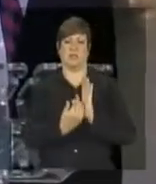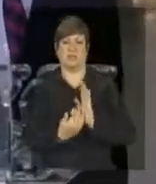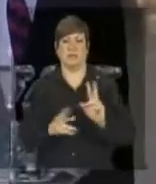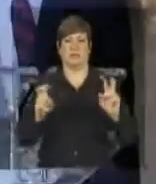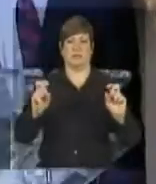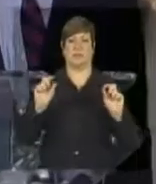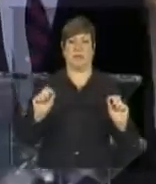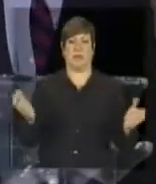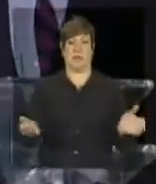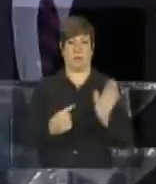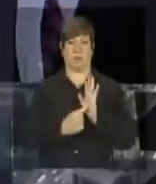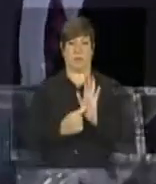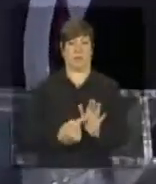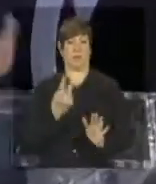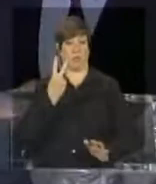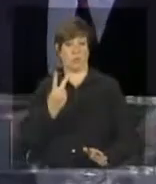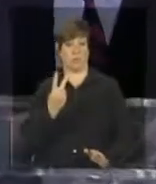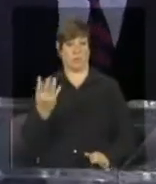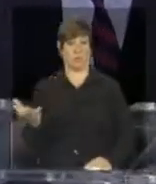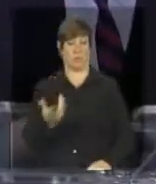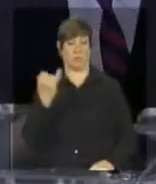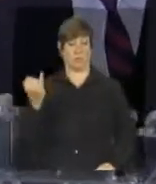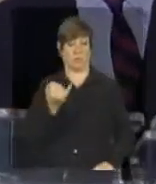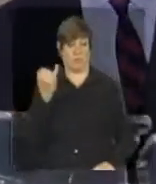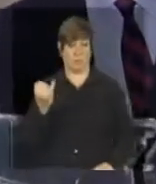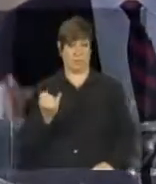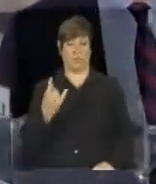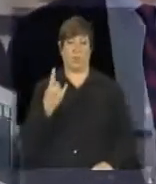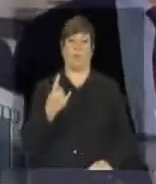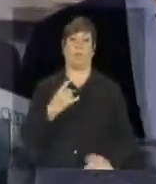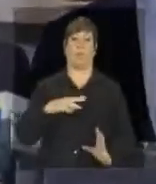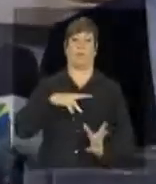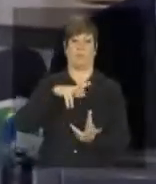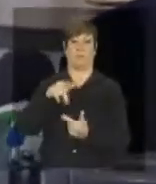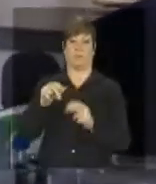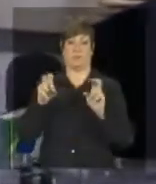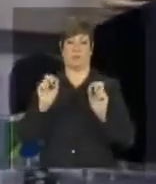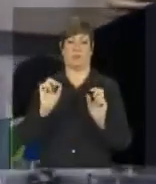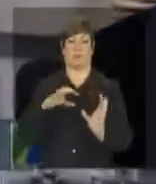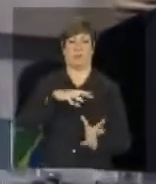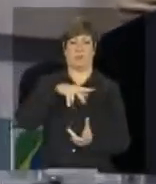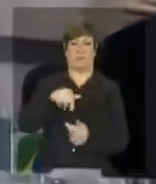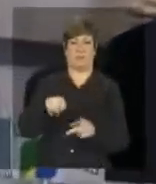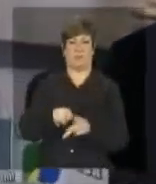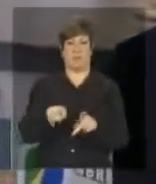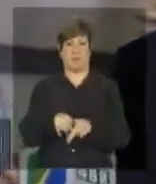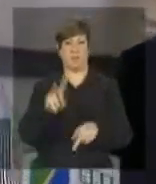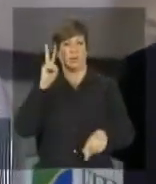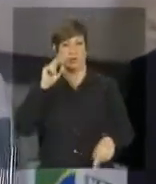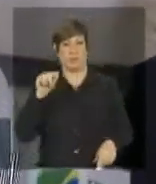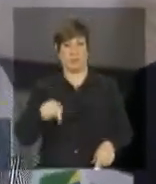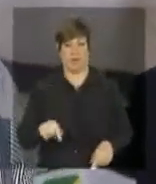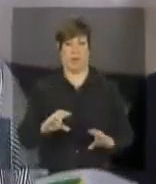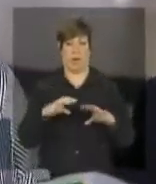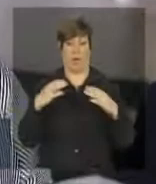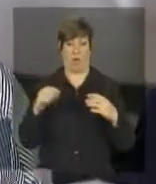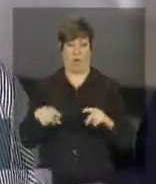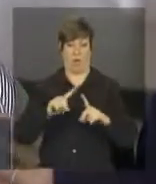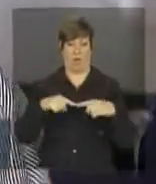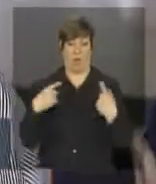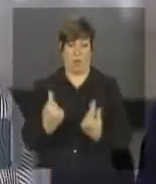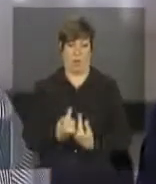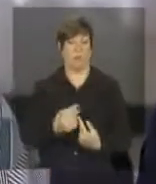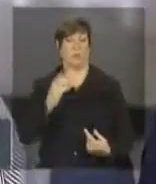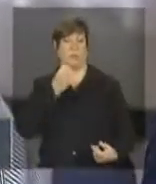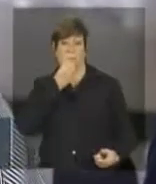em duas grandes facetas uma internacional de negociação e o objetivo da reunião foi completamente atingido